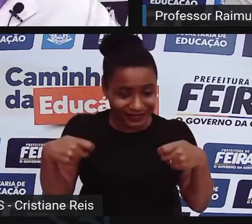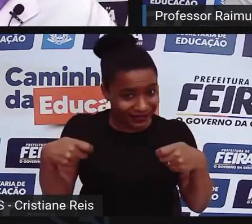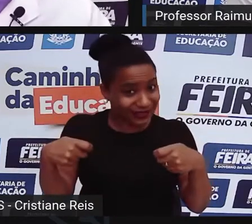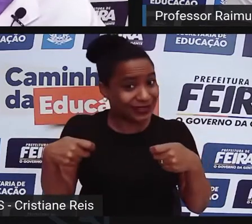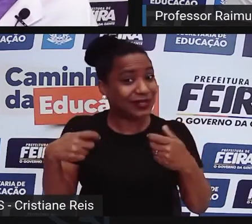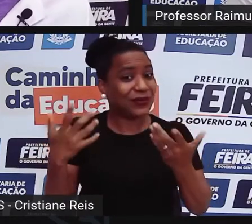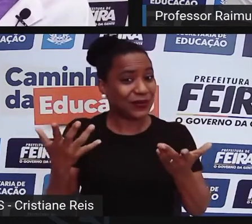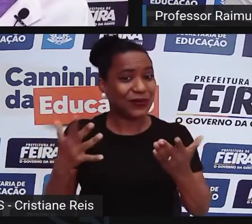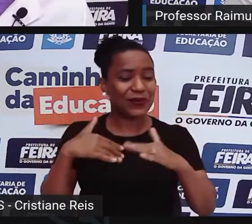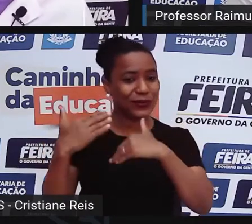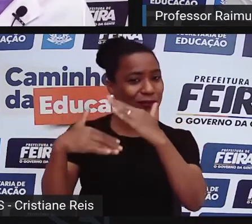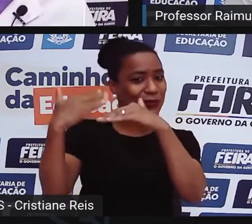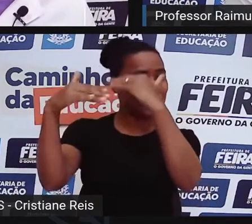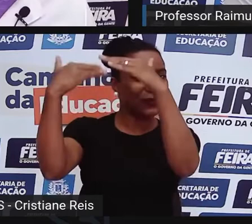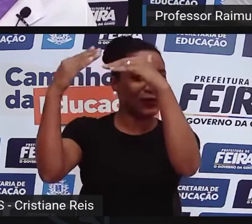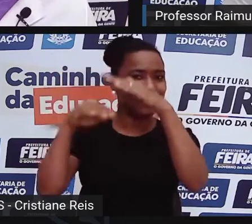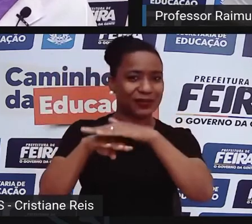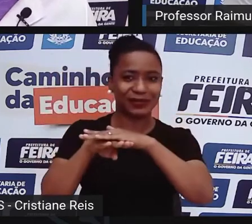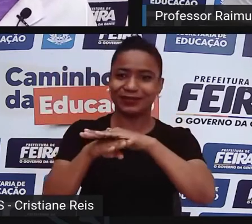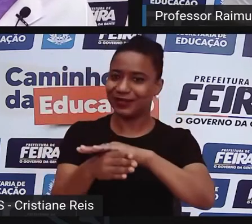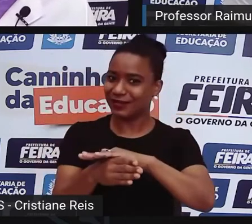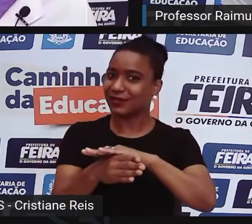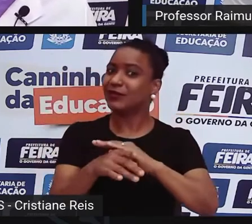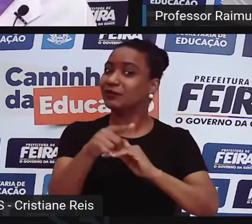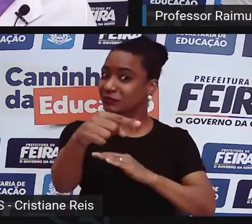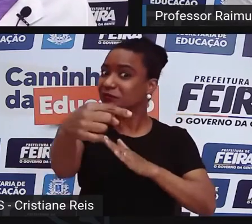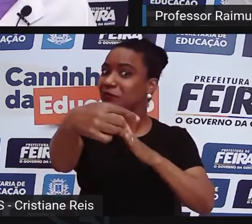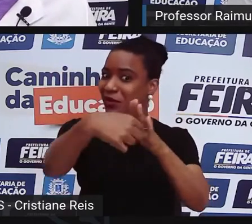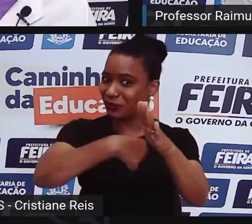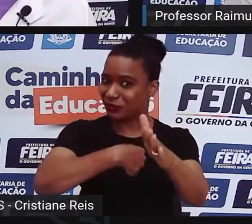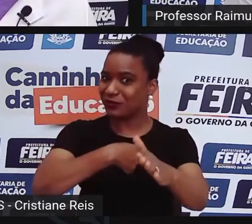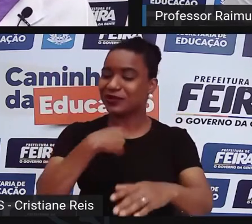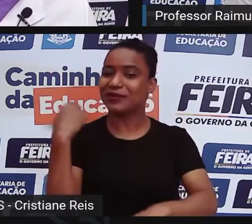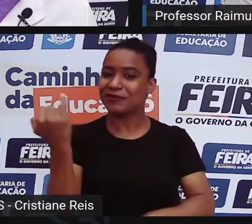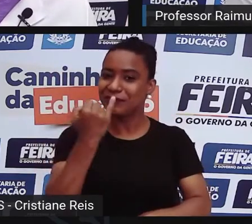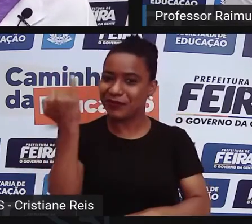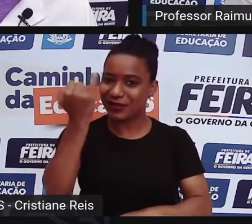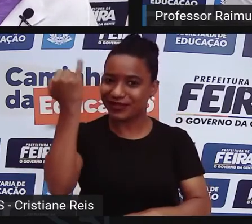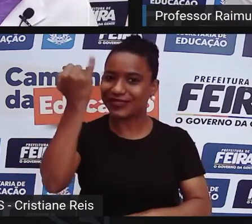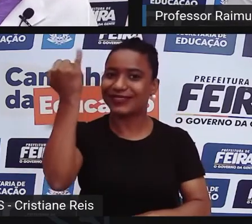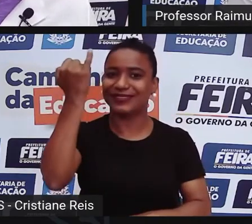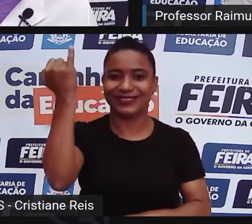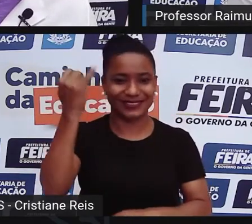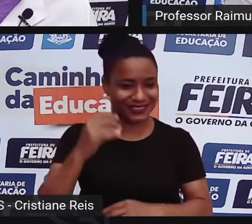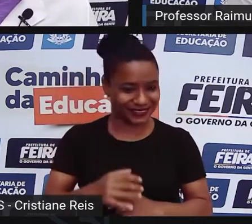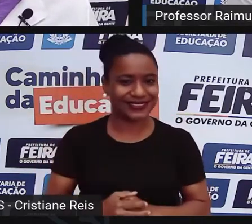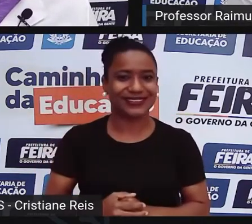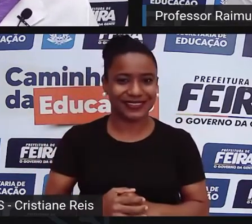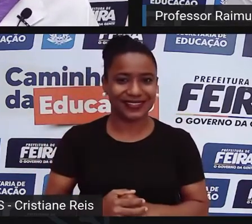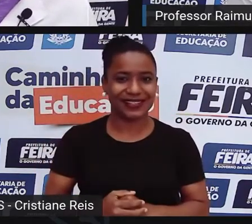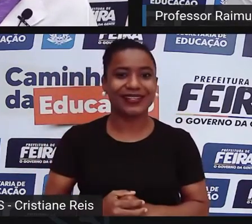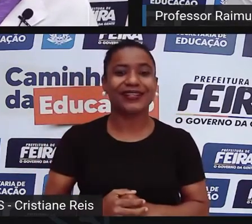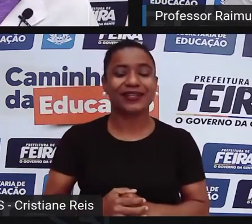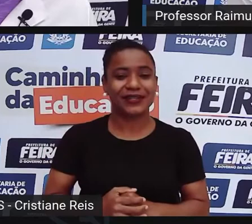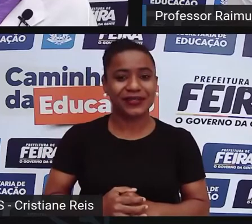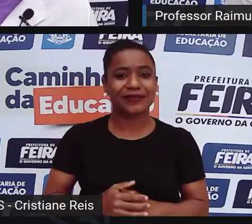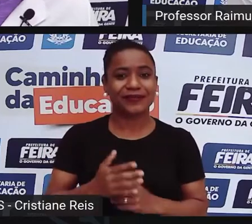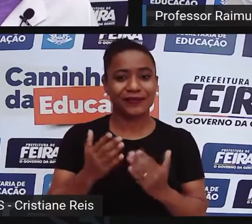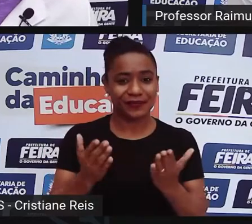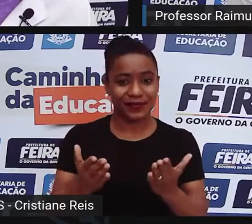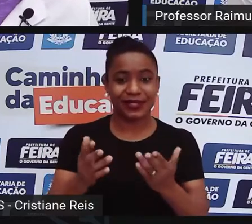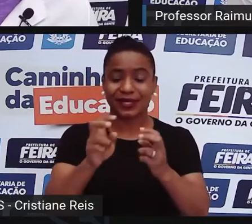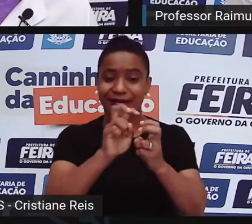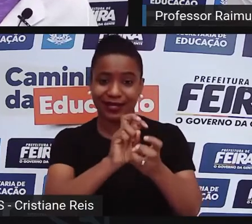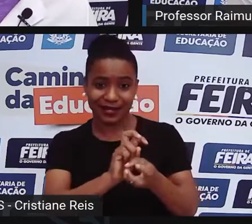desenvolvido? ou muito importante você, a gente retratar sobre isso, Felipe, porque a